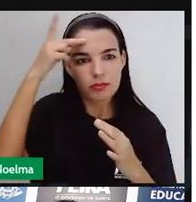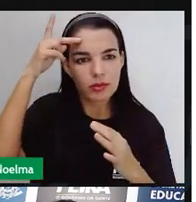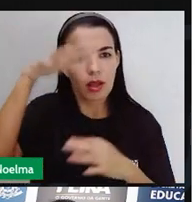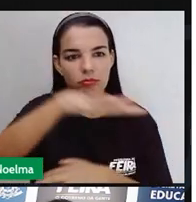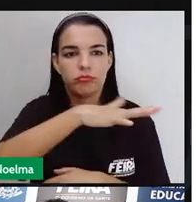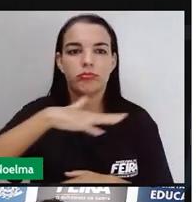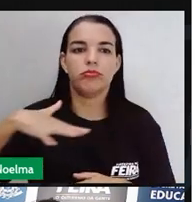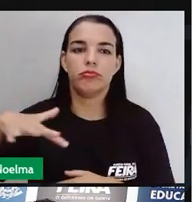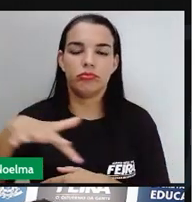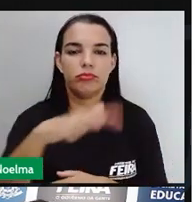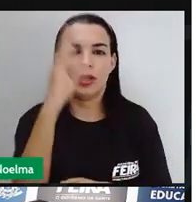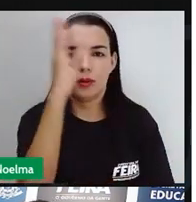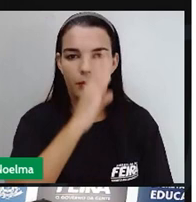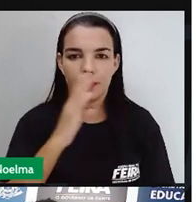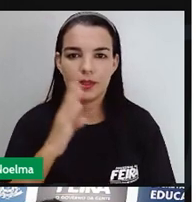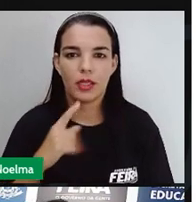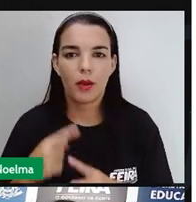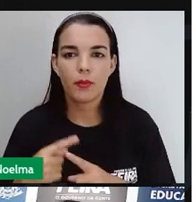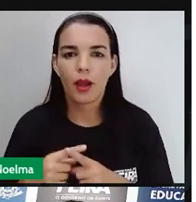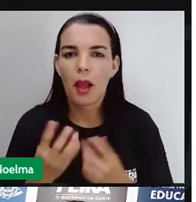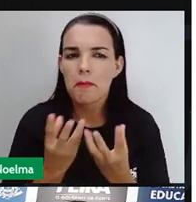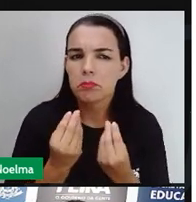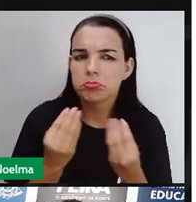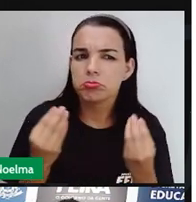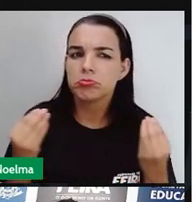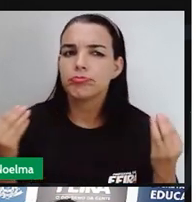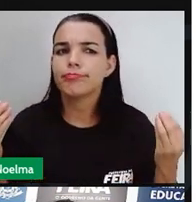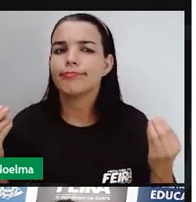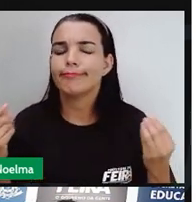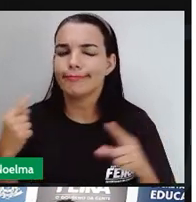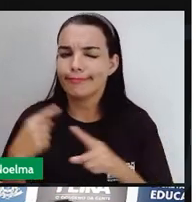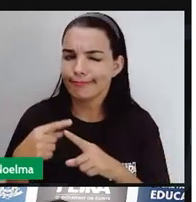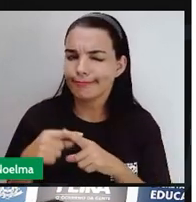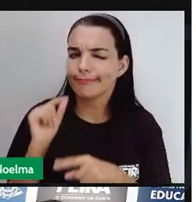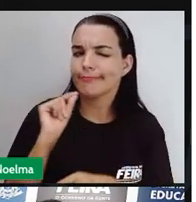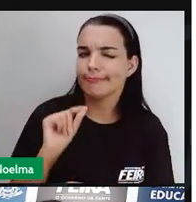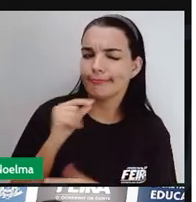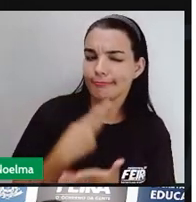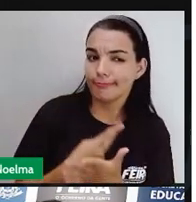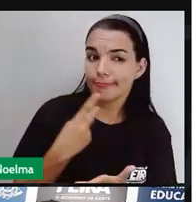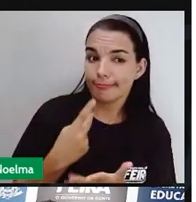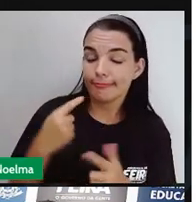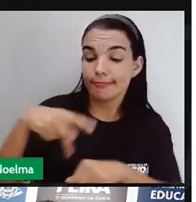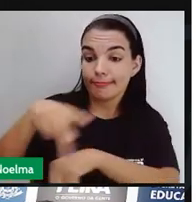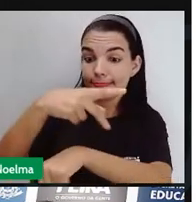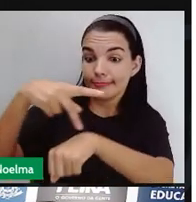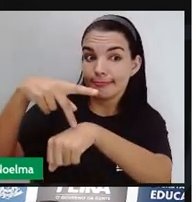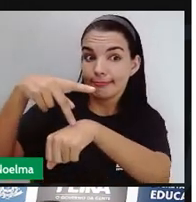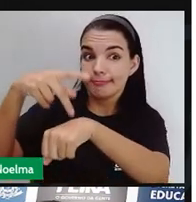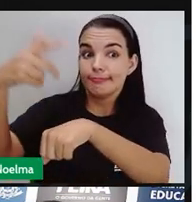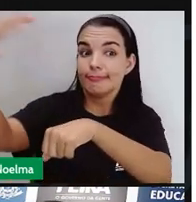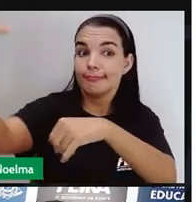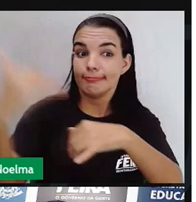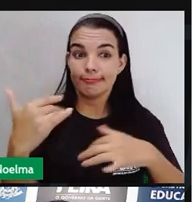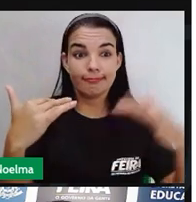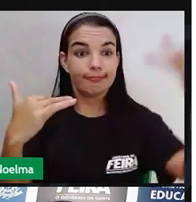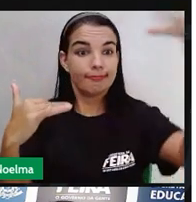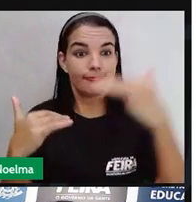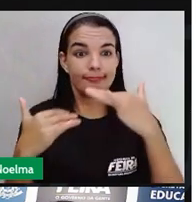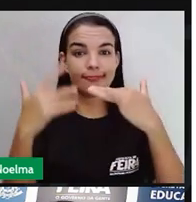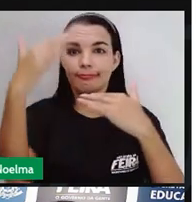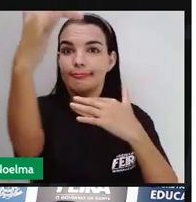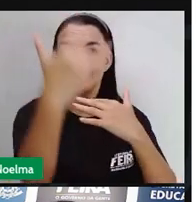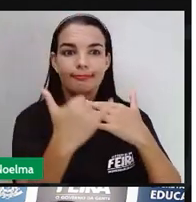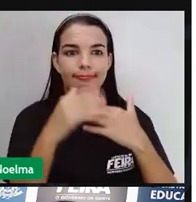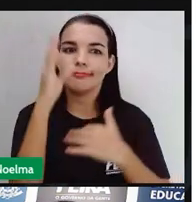razão na mistura de diversos grupos humanos que aconteceu no país justamente por causa dessas imigrações. São inúmeras as